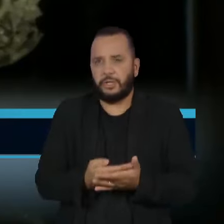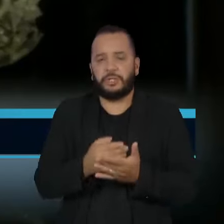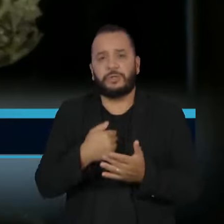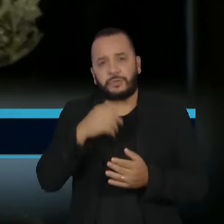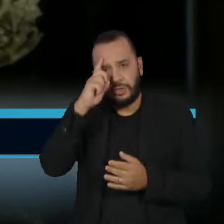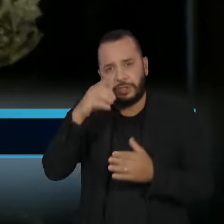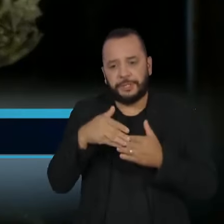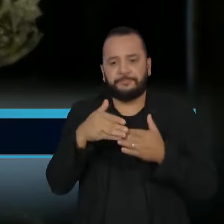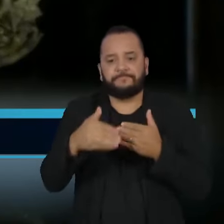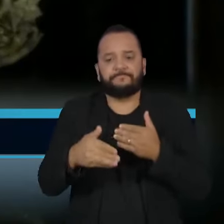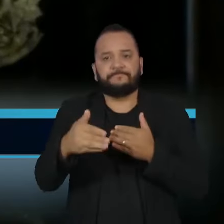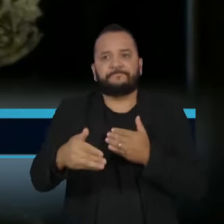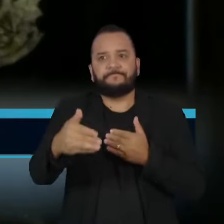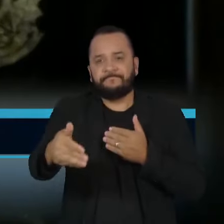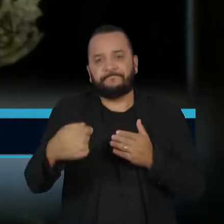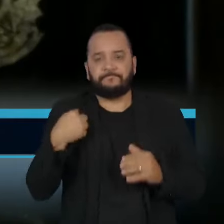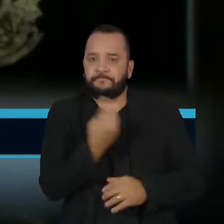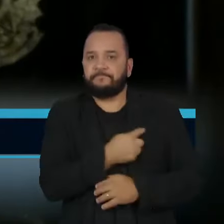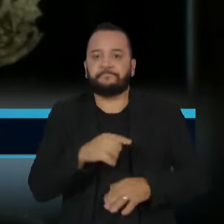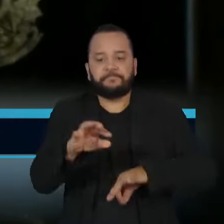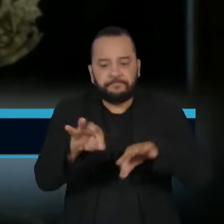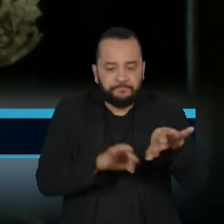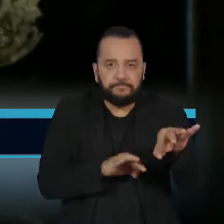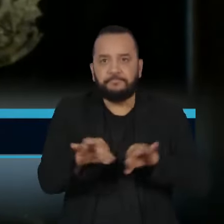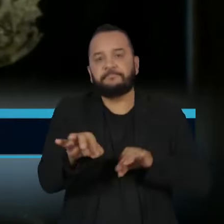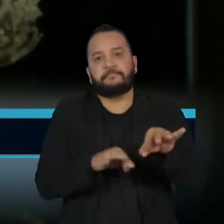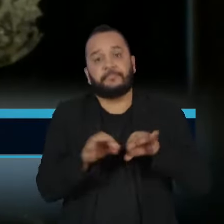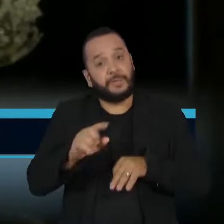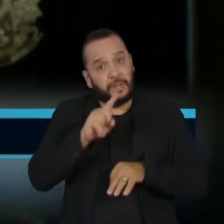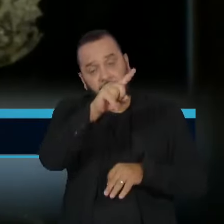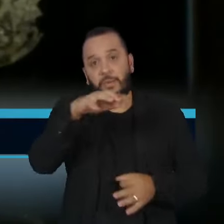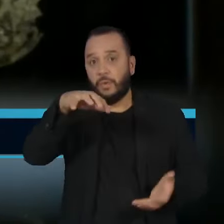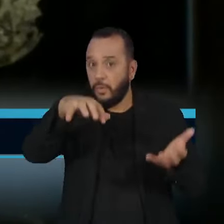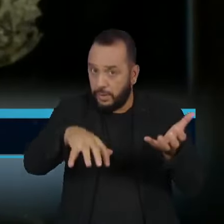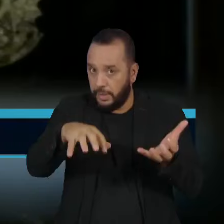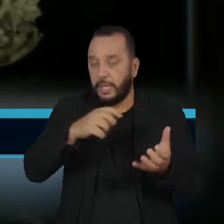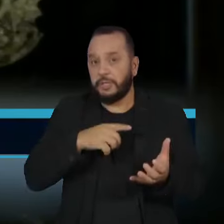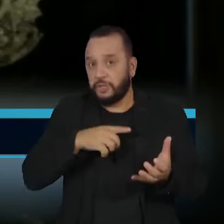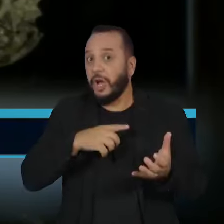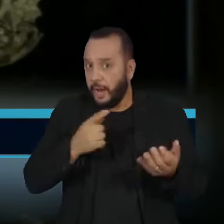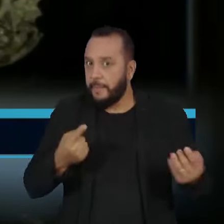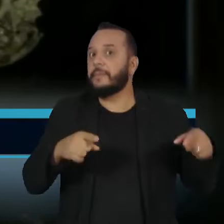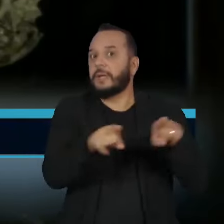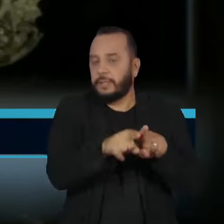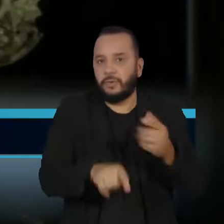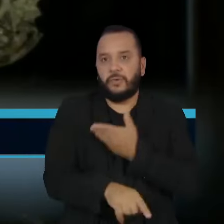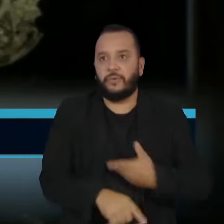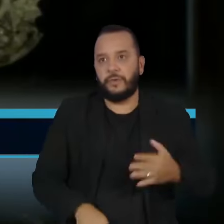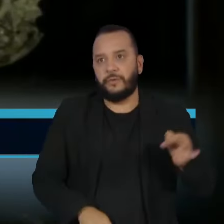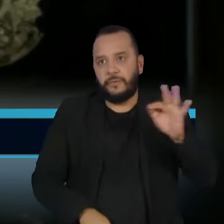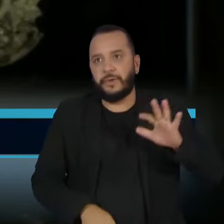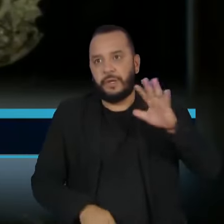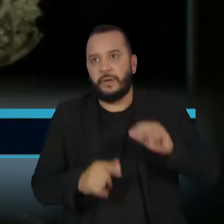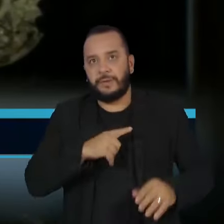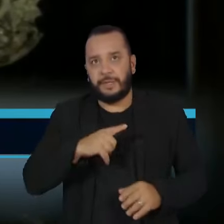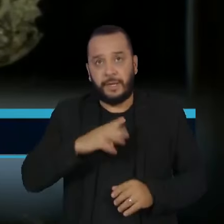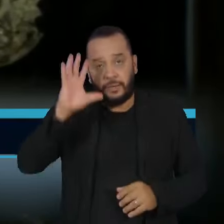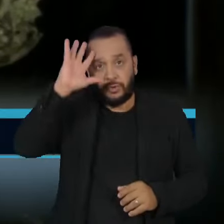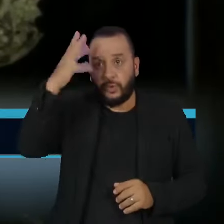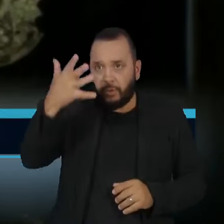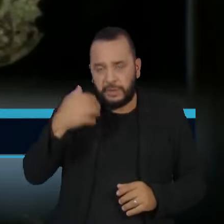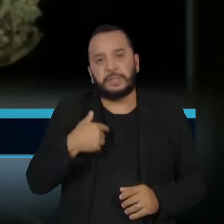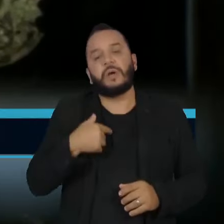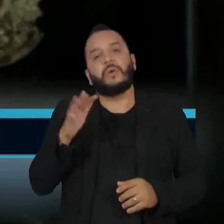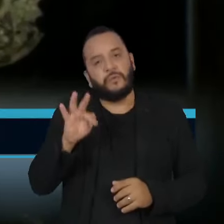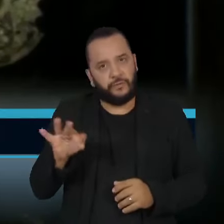nós devemos apresentar um projeto no âmbito do Congresso Nacional alinhados com o governo federal para termos uma solução federativa que eu